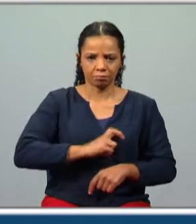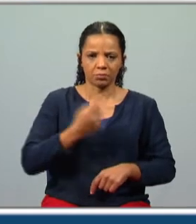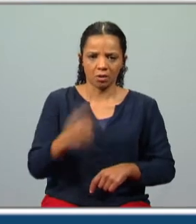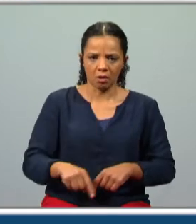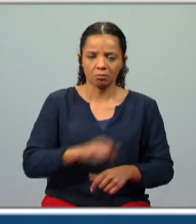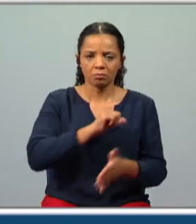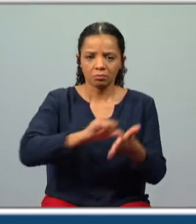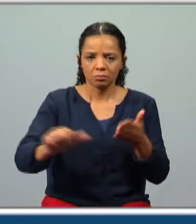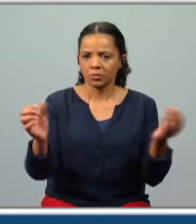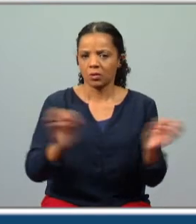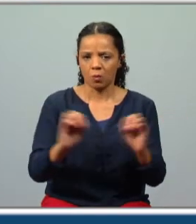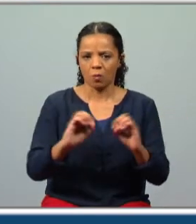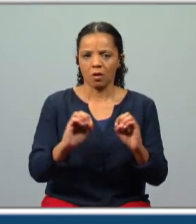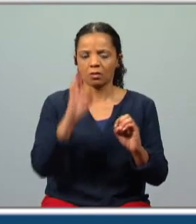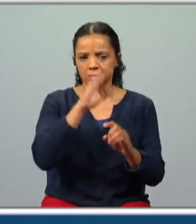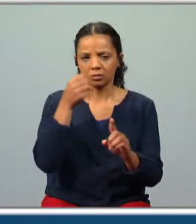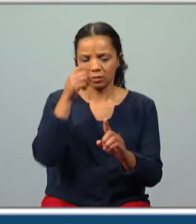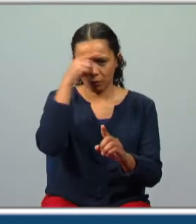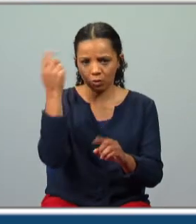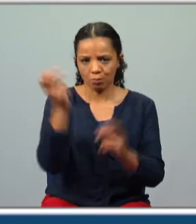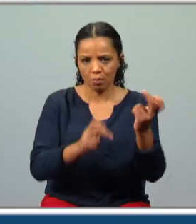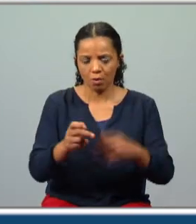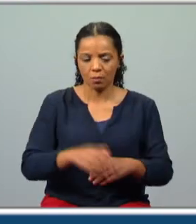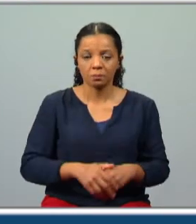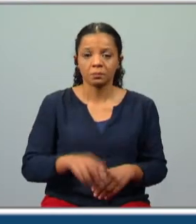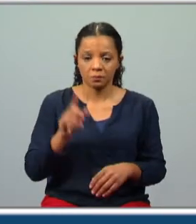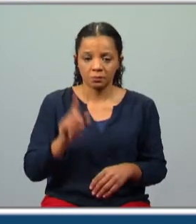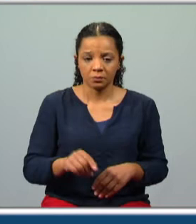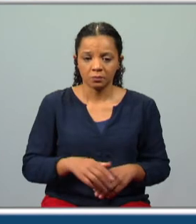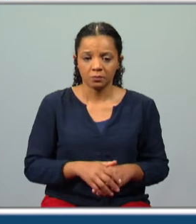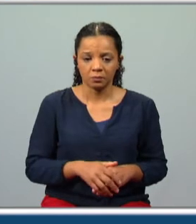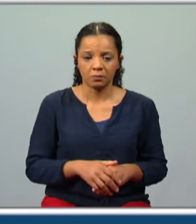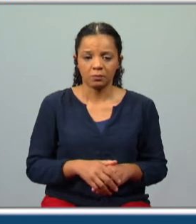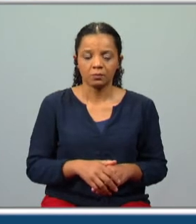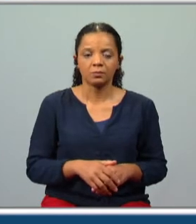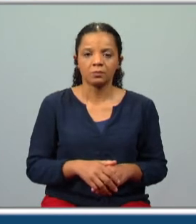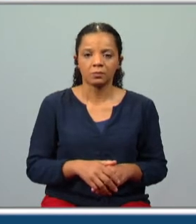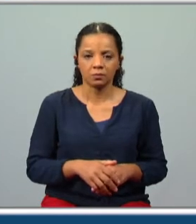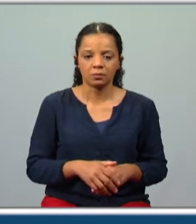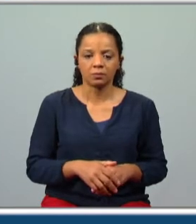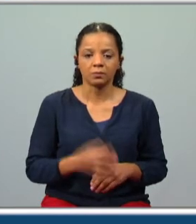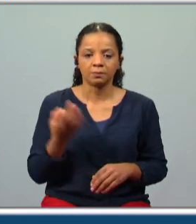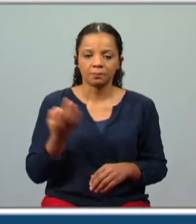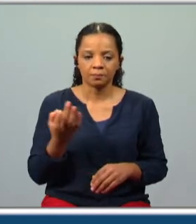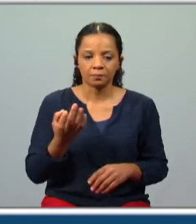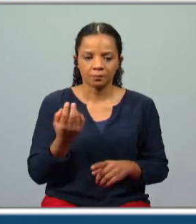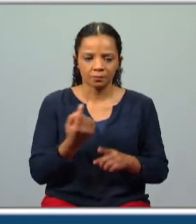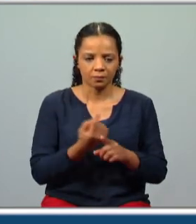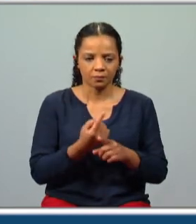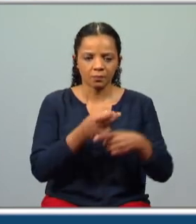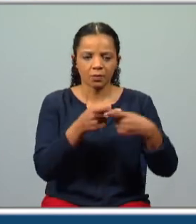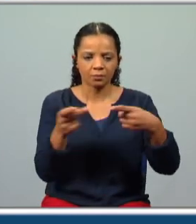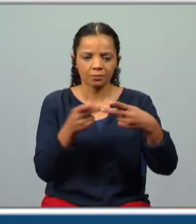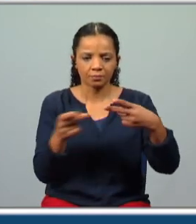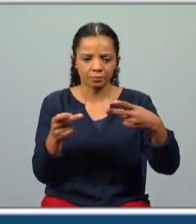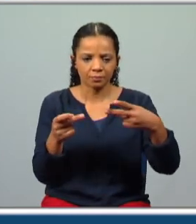não desistem perante as dificuldades e ainda por cima repara pois os dados términos quebrantes é uma